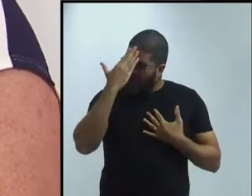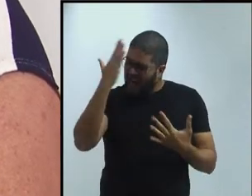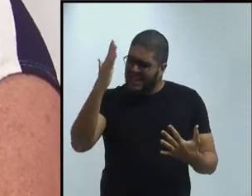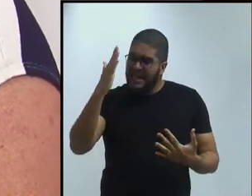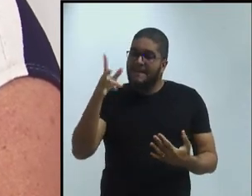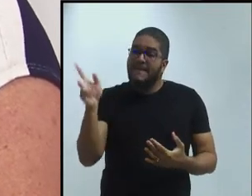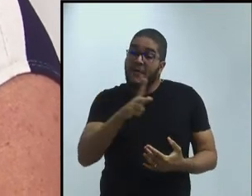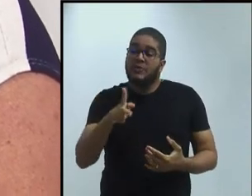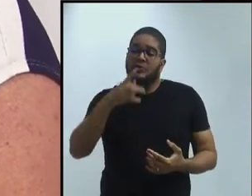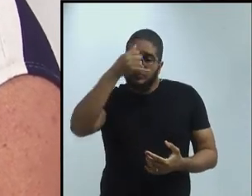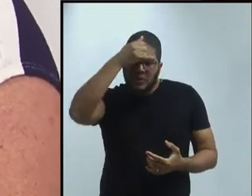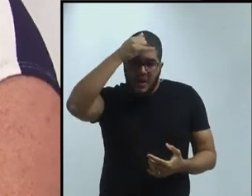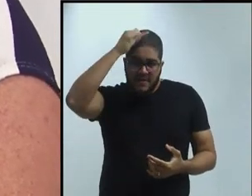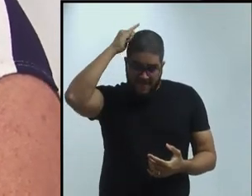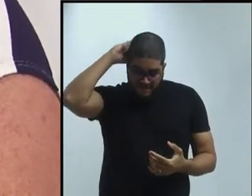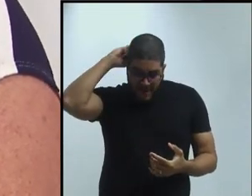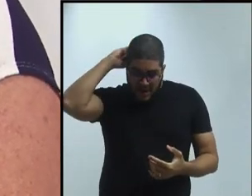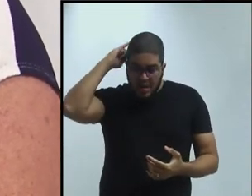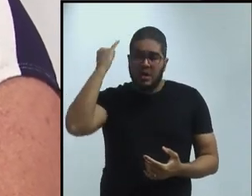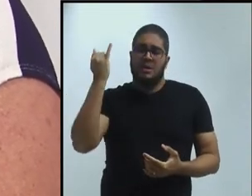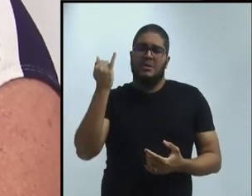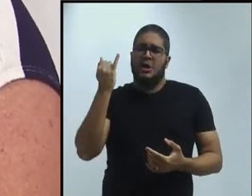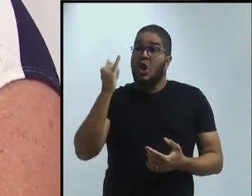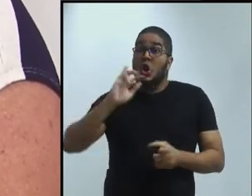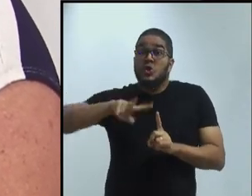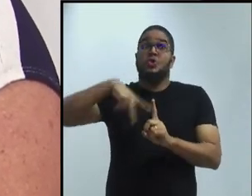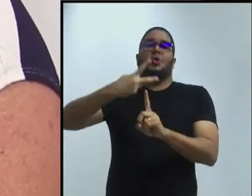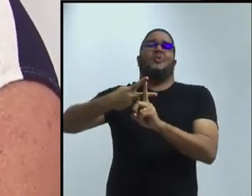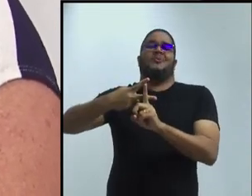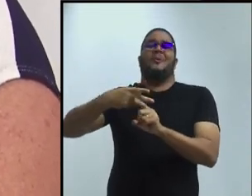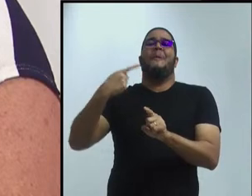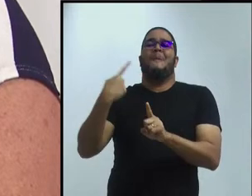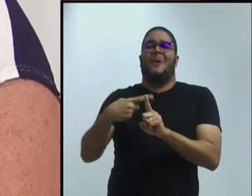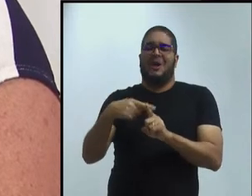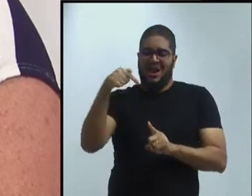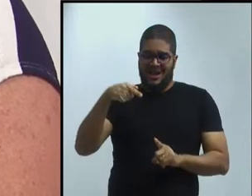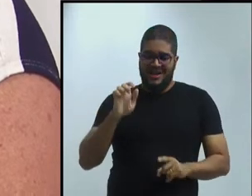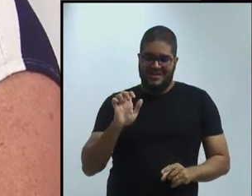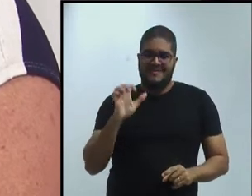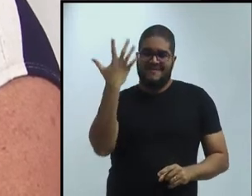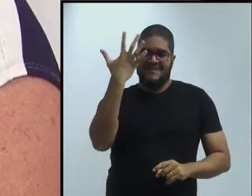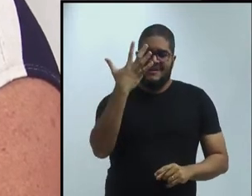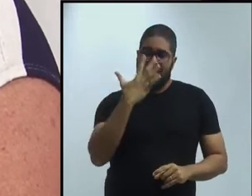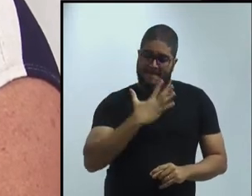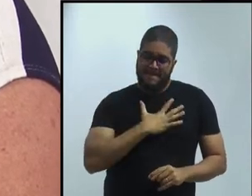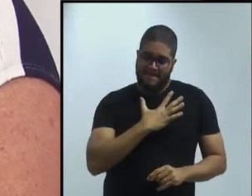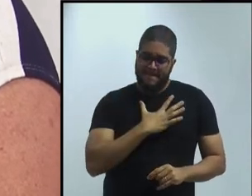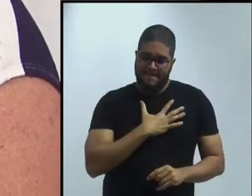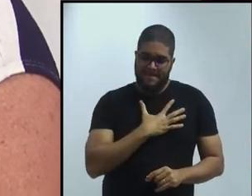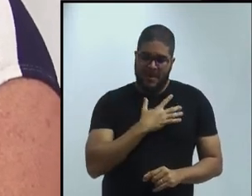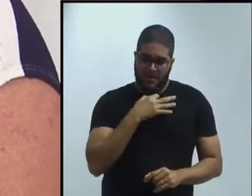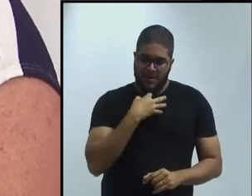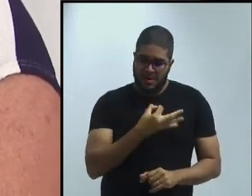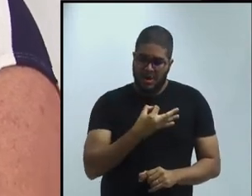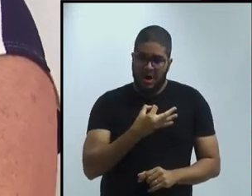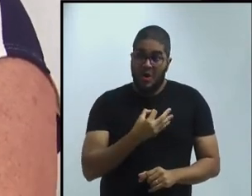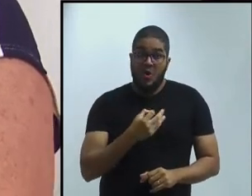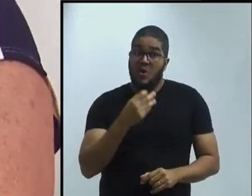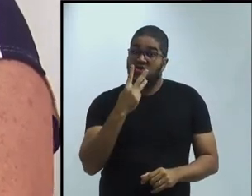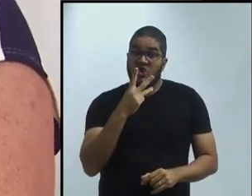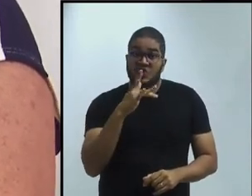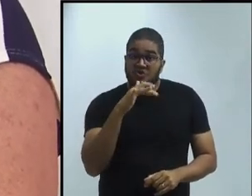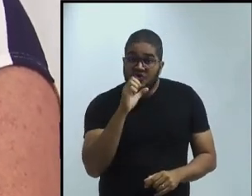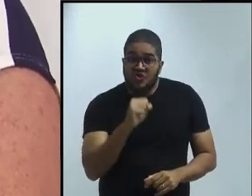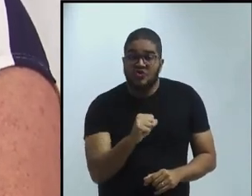porque este evento, para mim, pessoalmente, foram três dias, o que eu